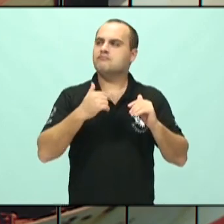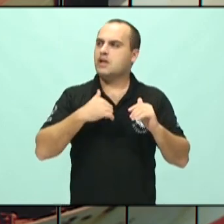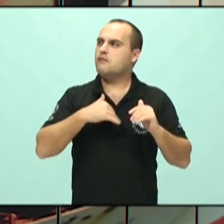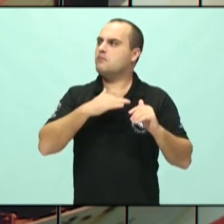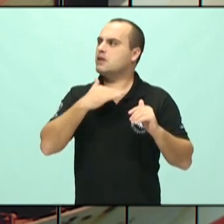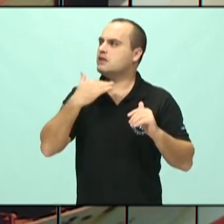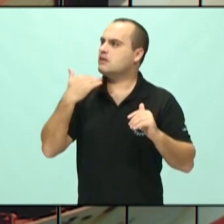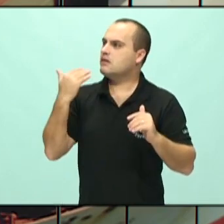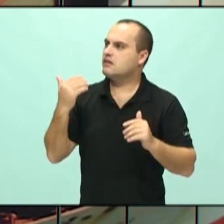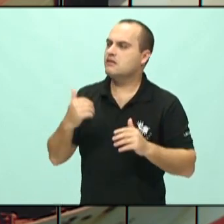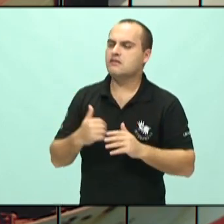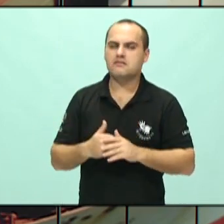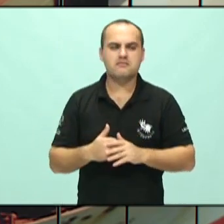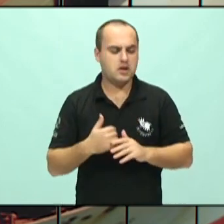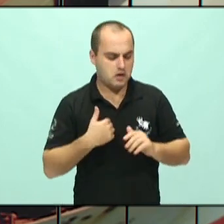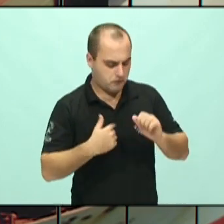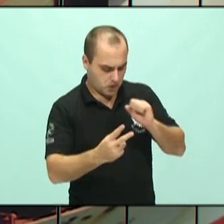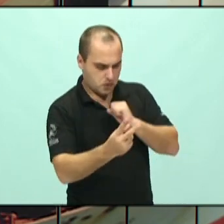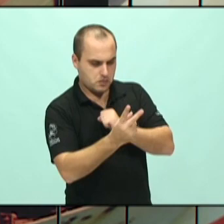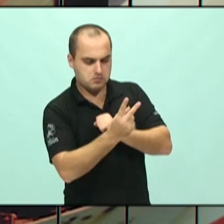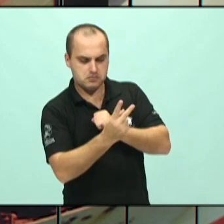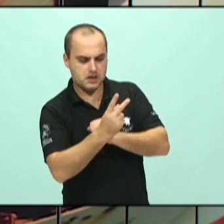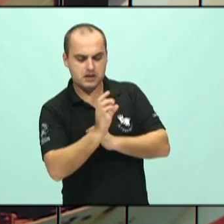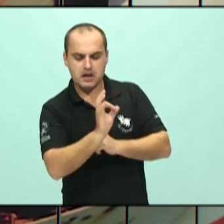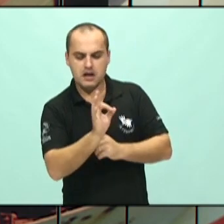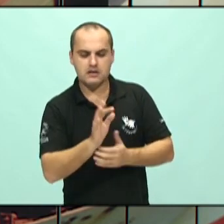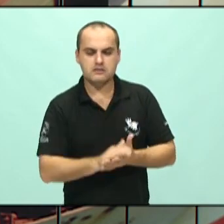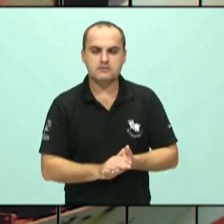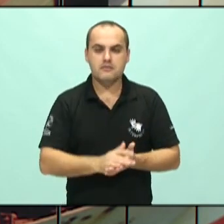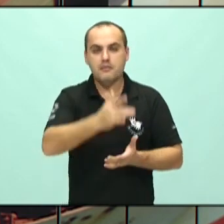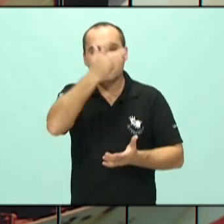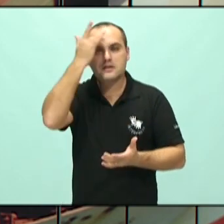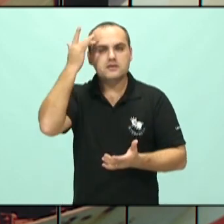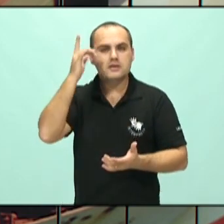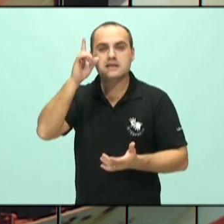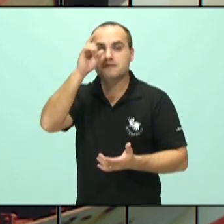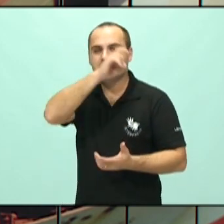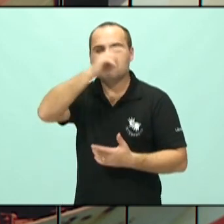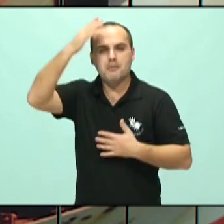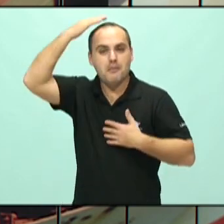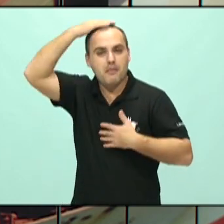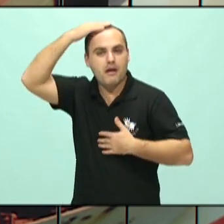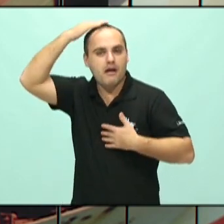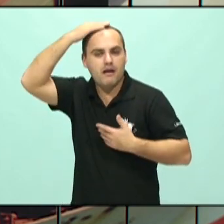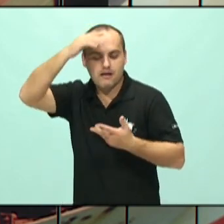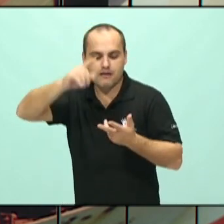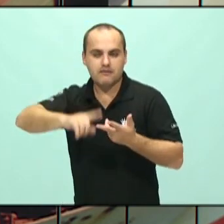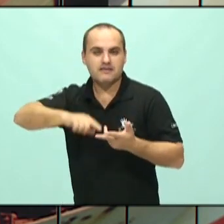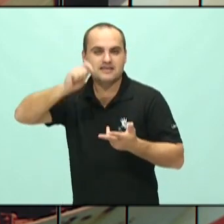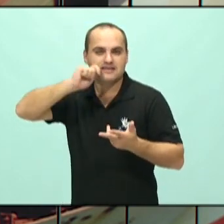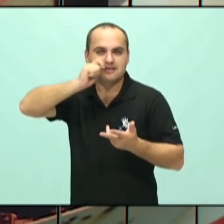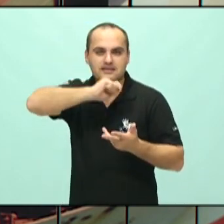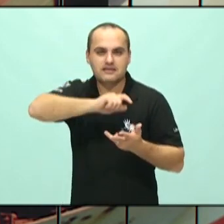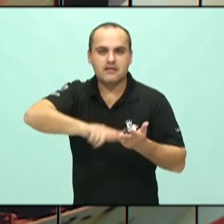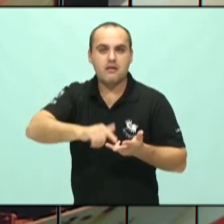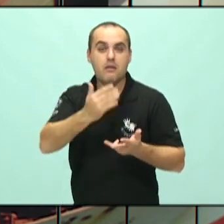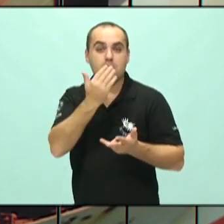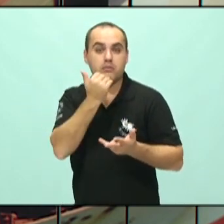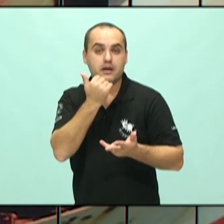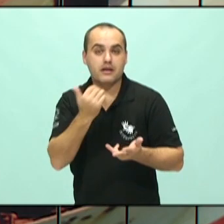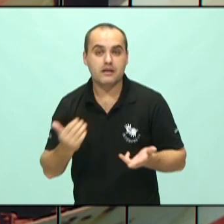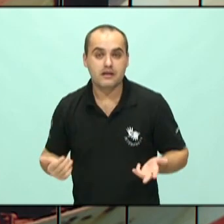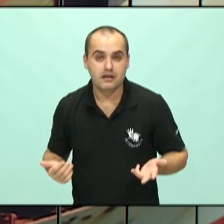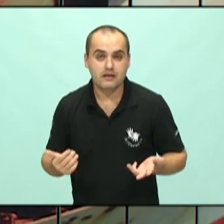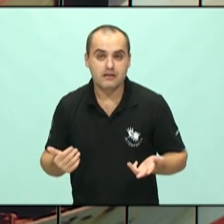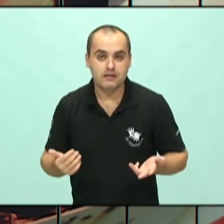autocuidado, pacientes que têm dificuldade de tomar banho, escovar os dentes, comer. Tem pacientes que entram em quadros de desnutrição